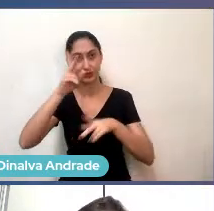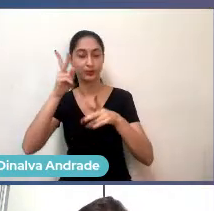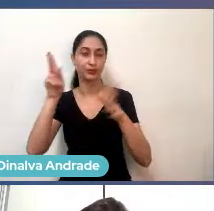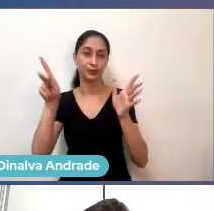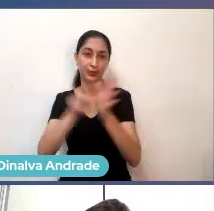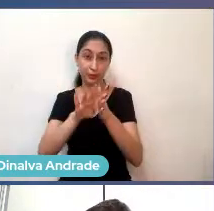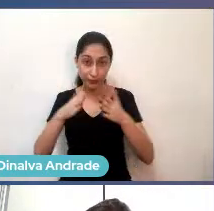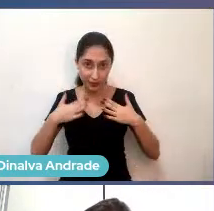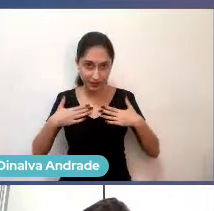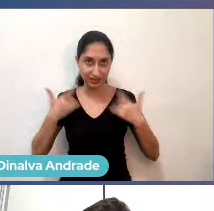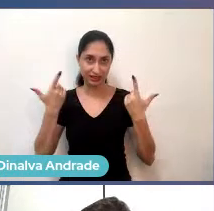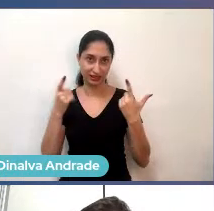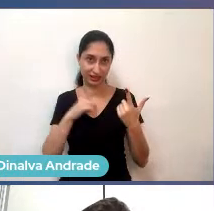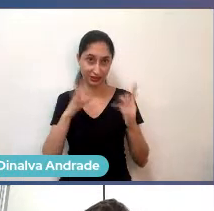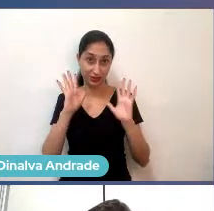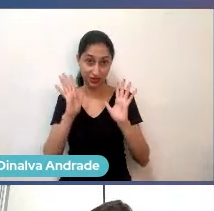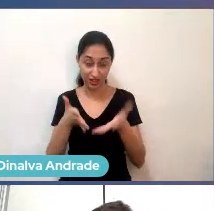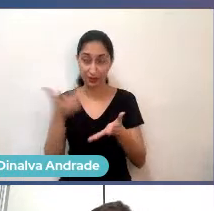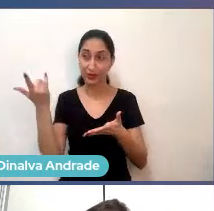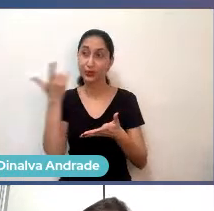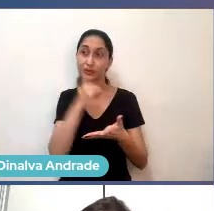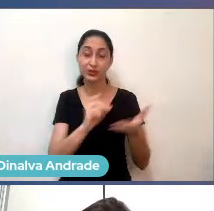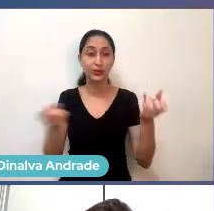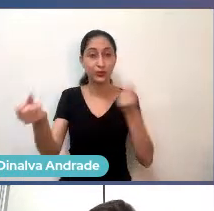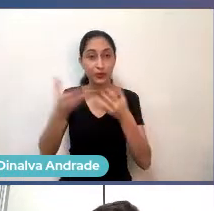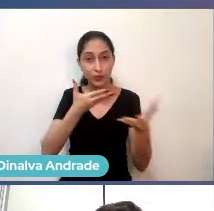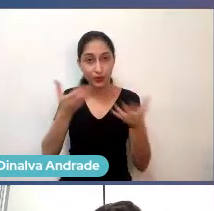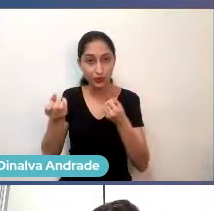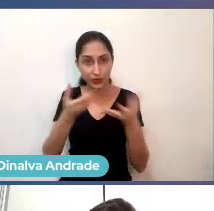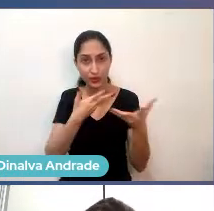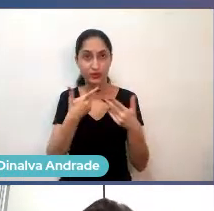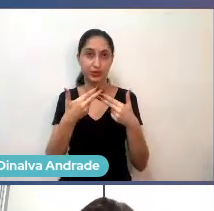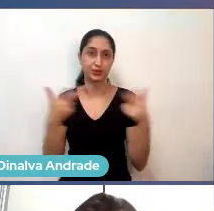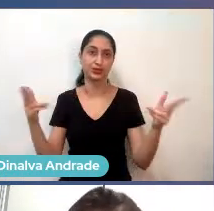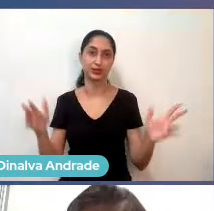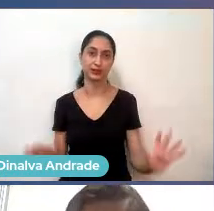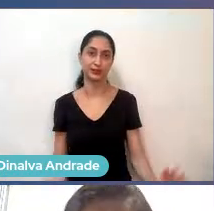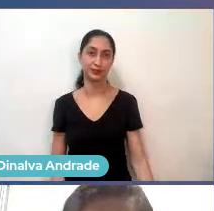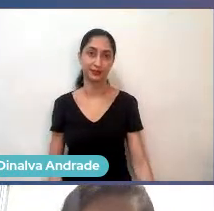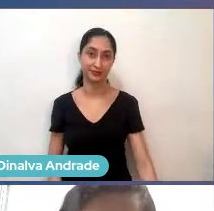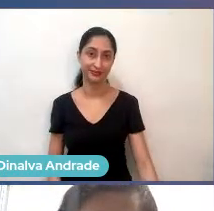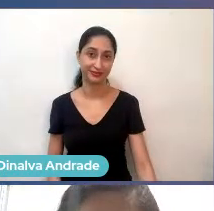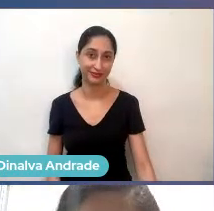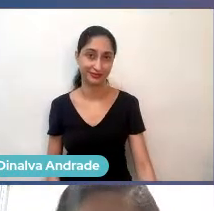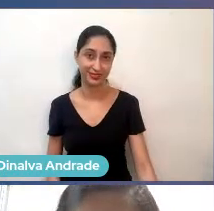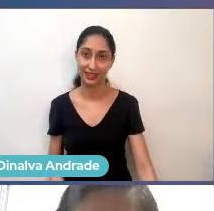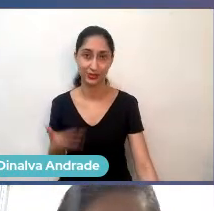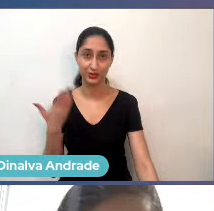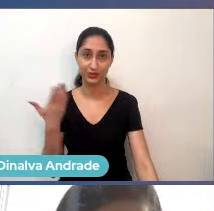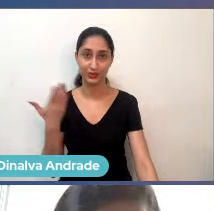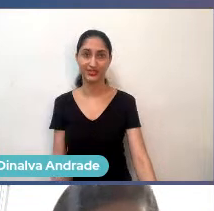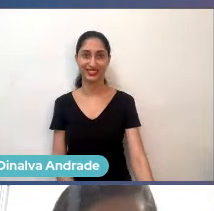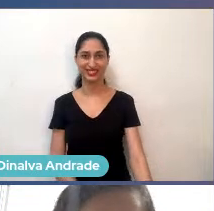para empreender em novos negócios e novas coisas. E, minha gente, é isso que eu queria